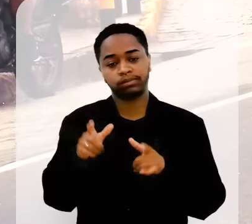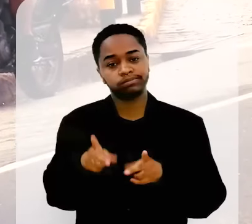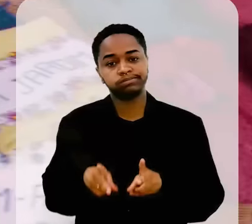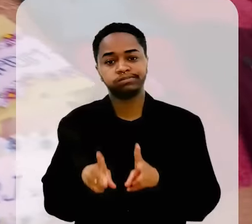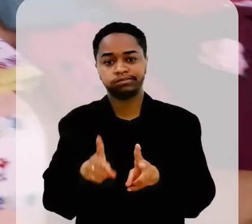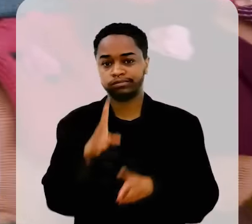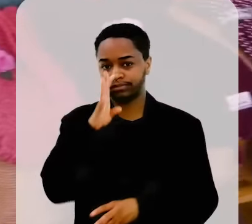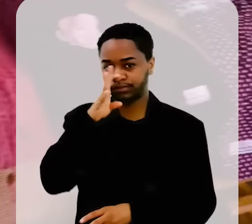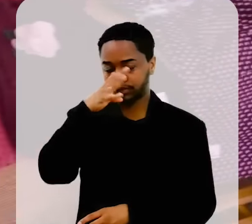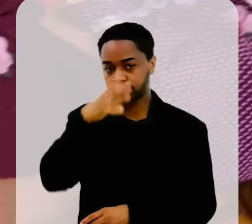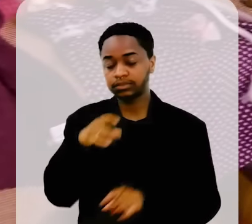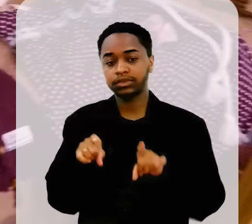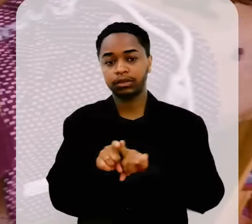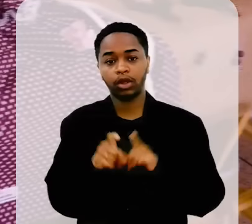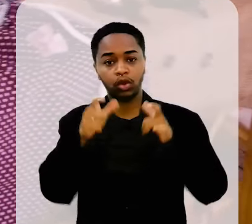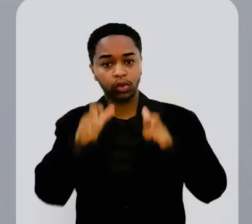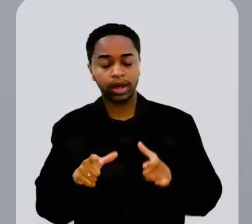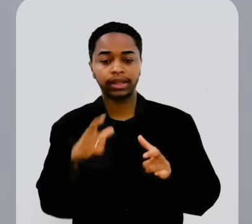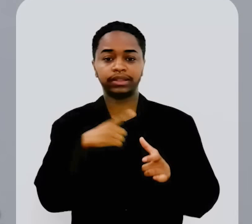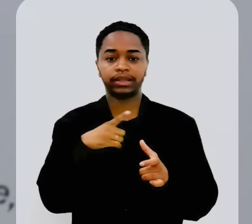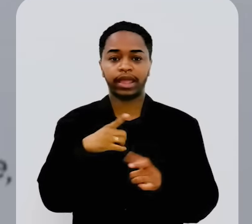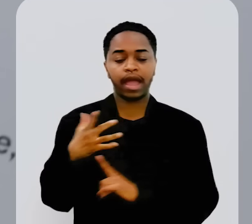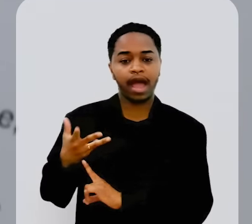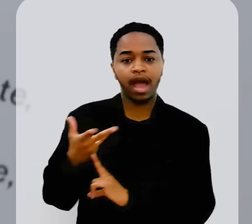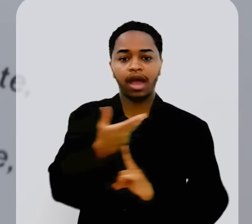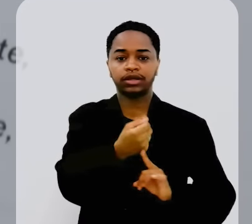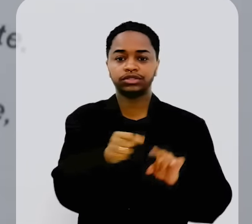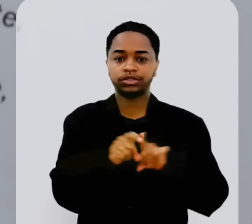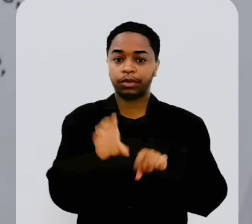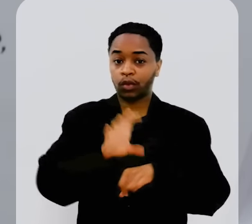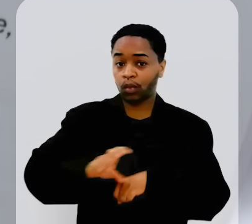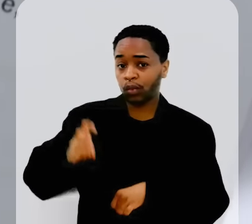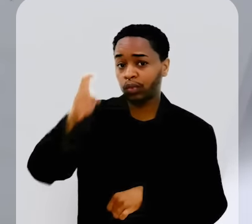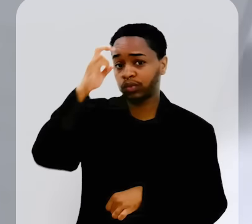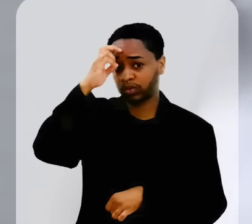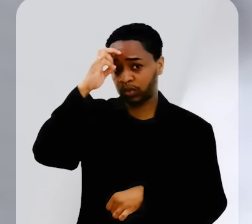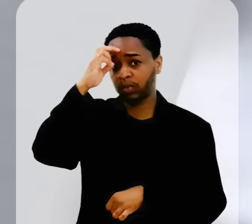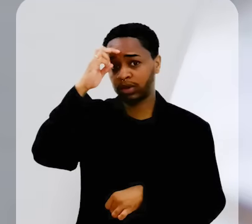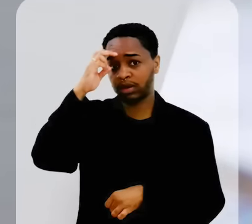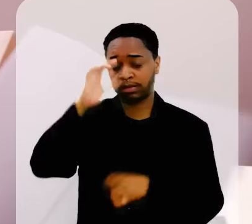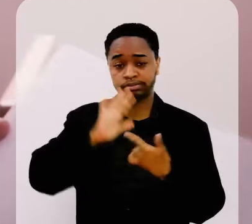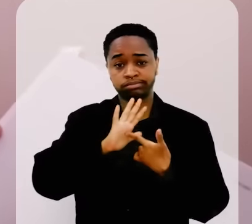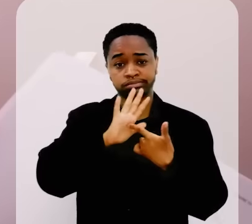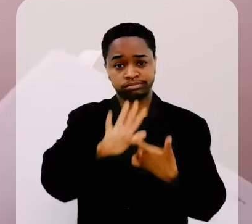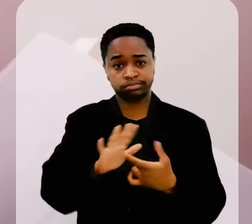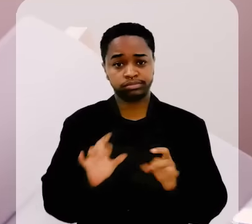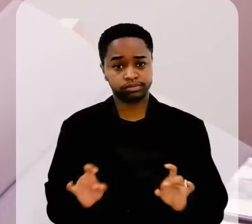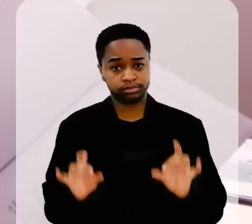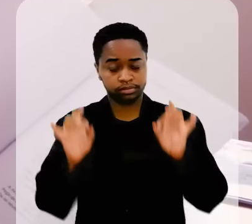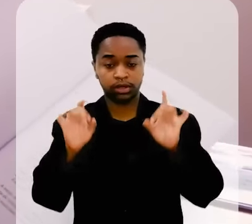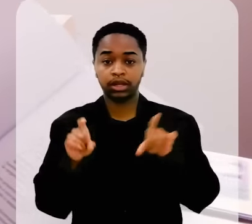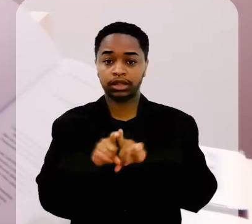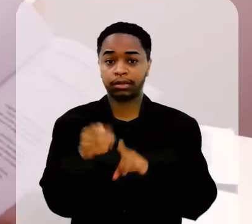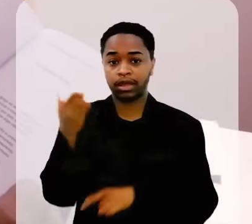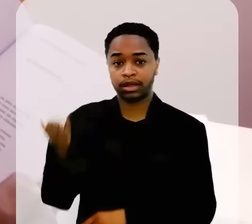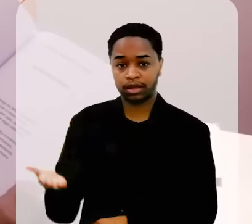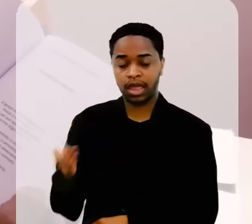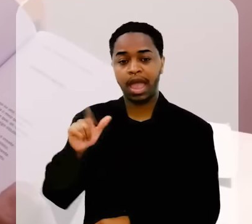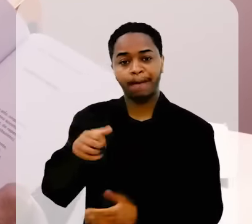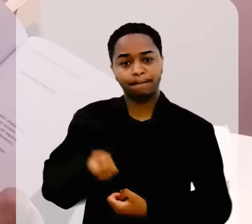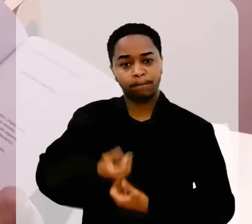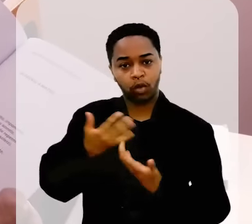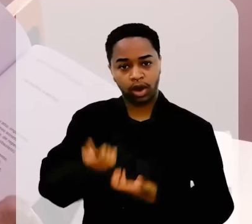culturais, mantém seu espaço. Um lugar onde as artes e a cultura têm lugar de destaque.